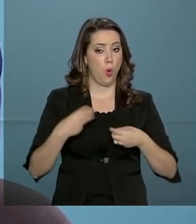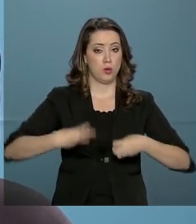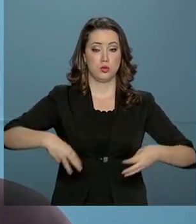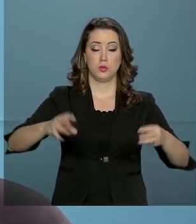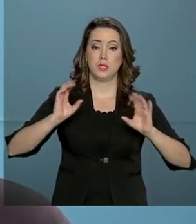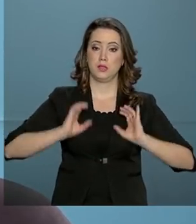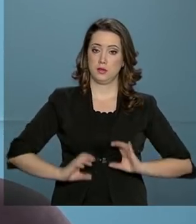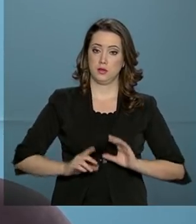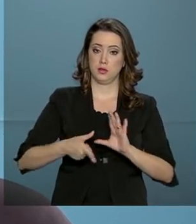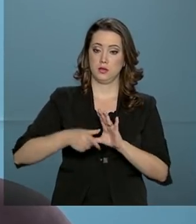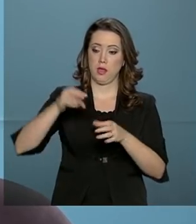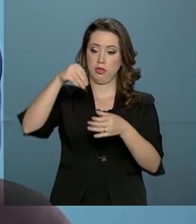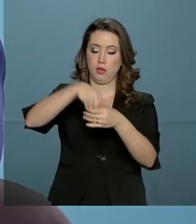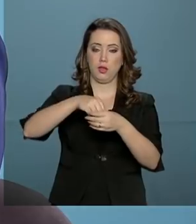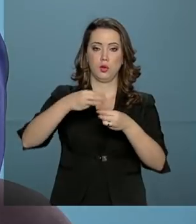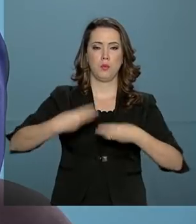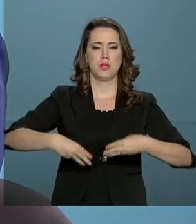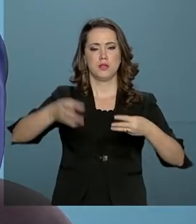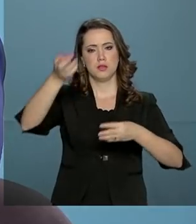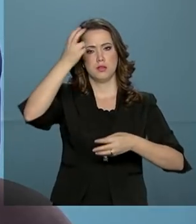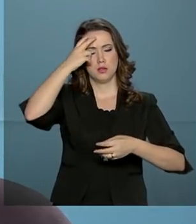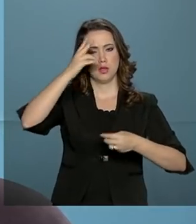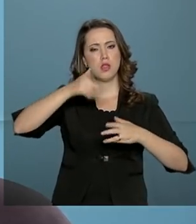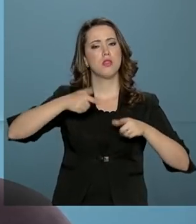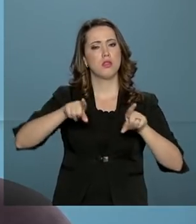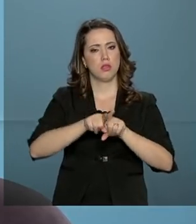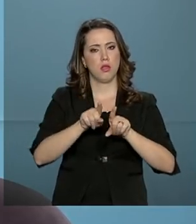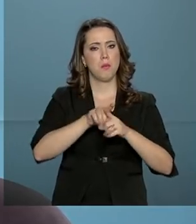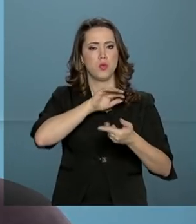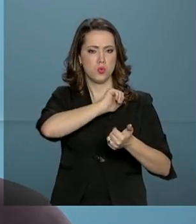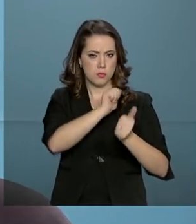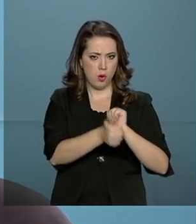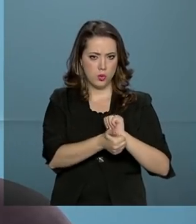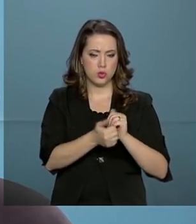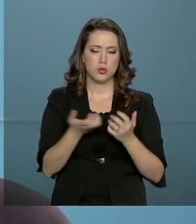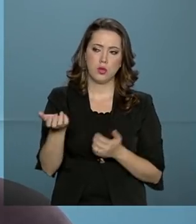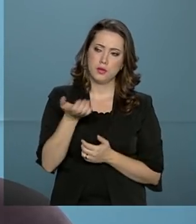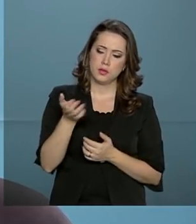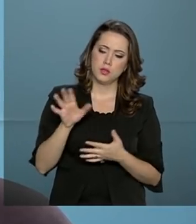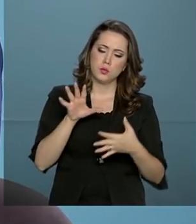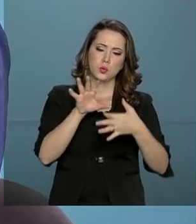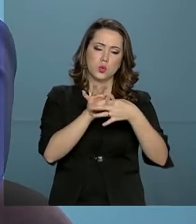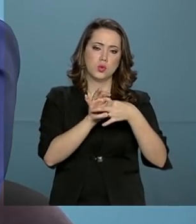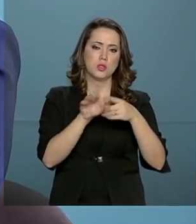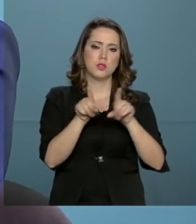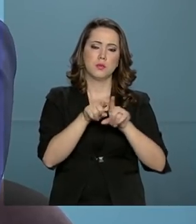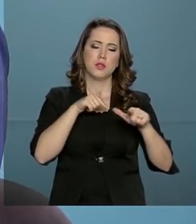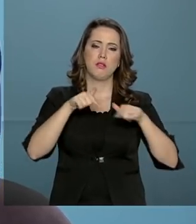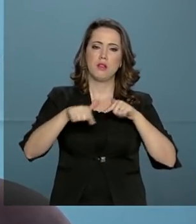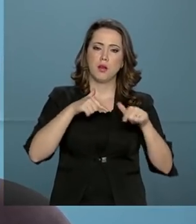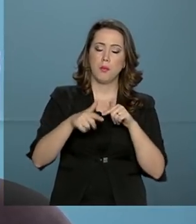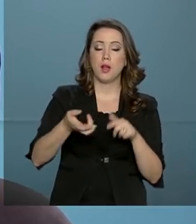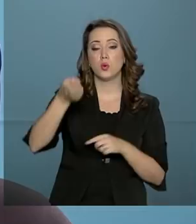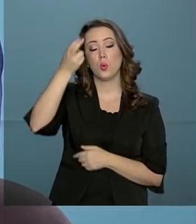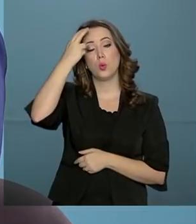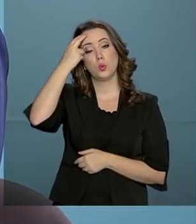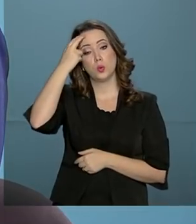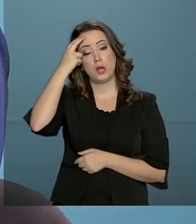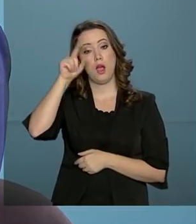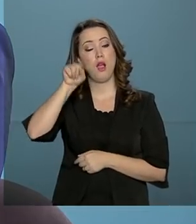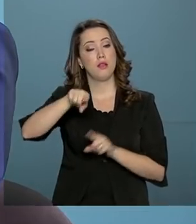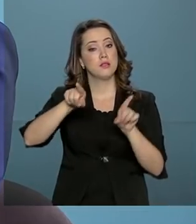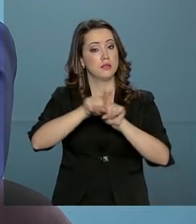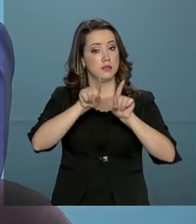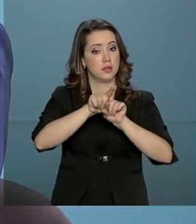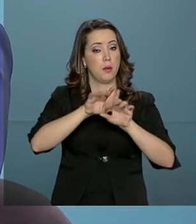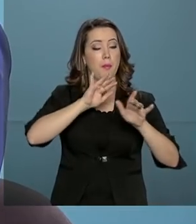o antigo Ministério da Cultura e o antigo Ministério do Esporte. Então, nós queremos prever também ações culturais e